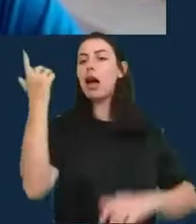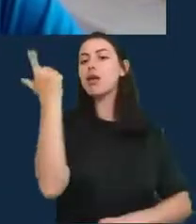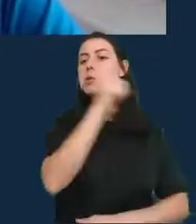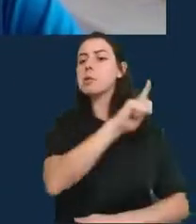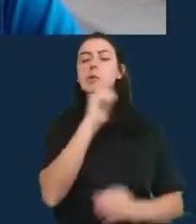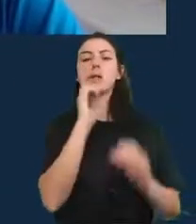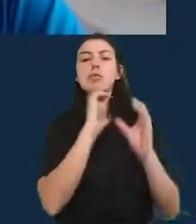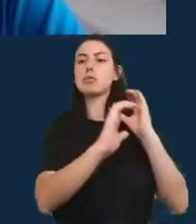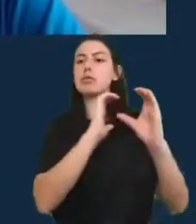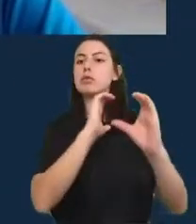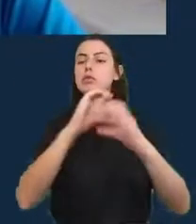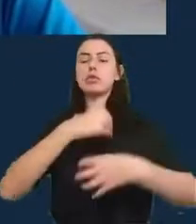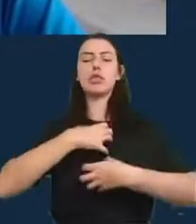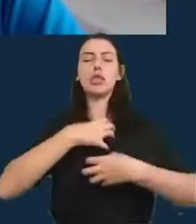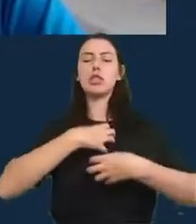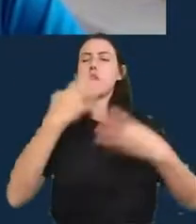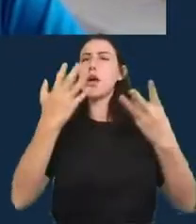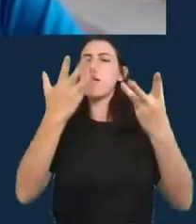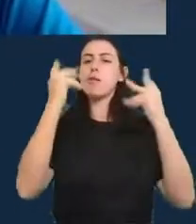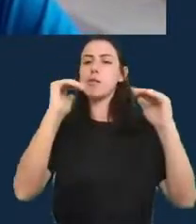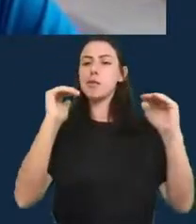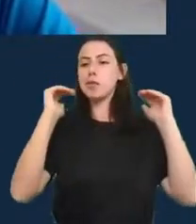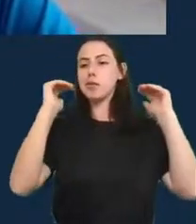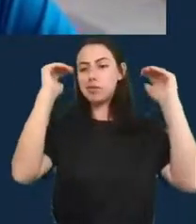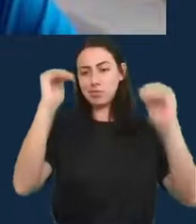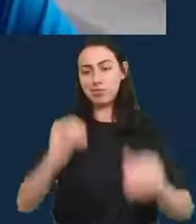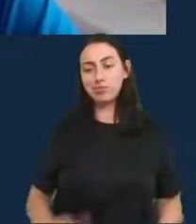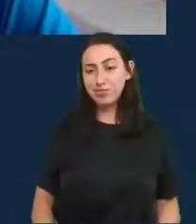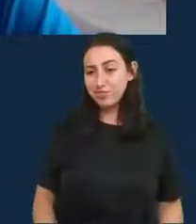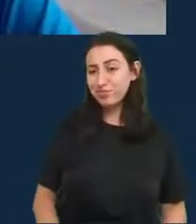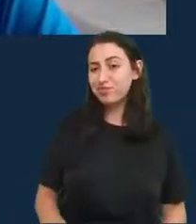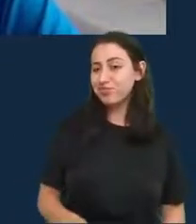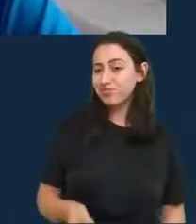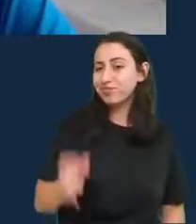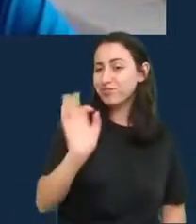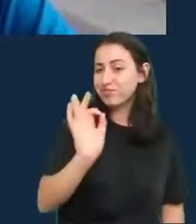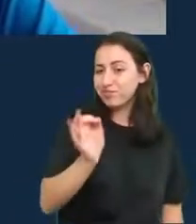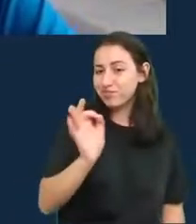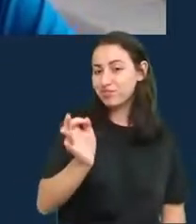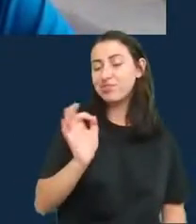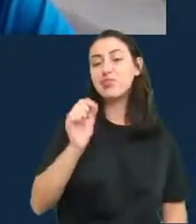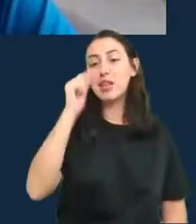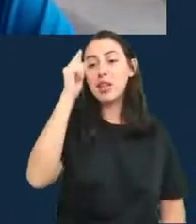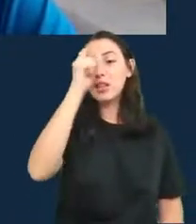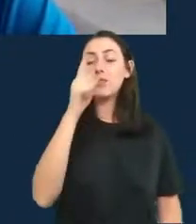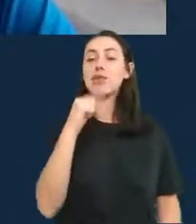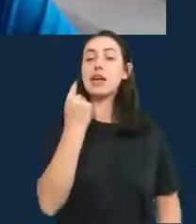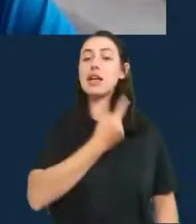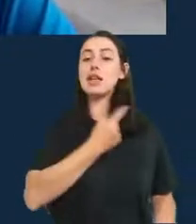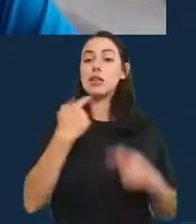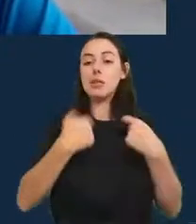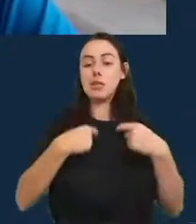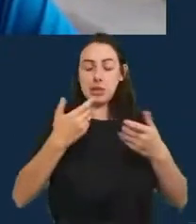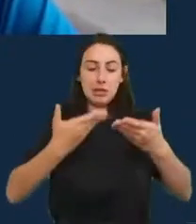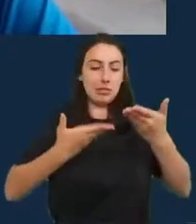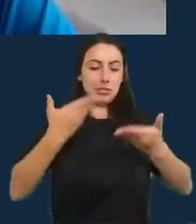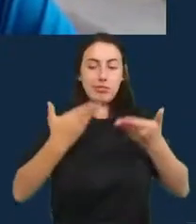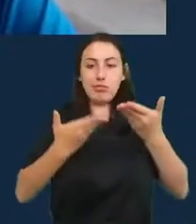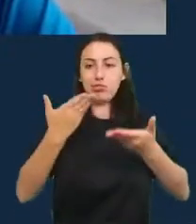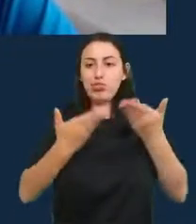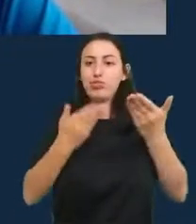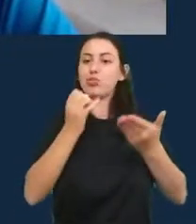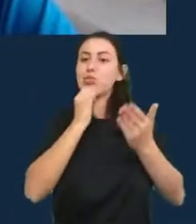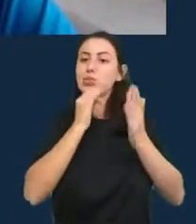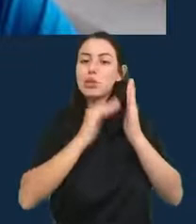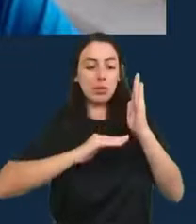verdade é bem difícil você tem que realmente calibrar o quão profundo pode entrar nos métodos o quanto pode falar